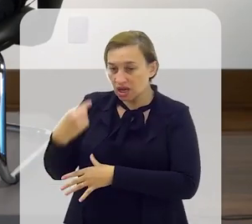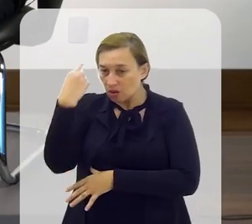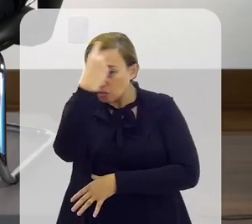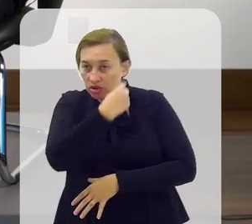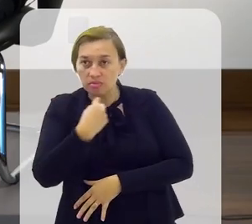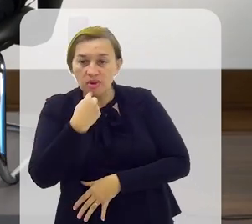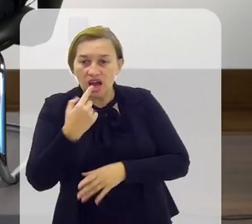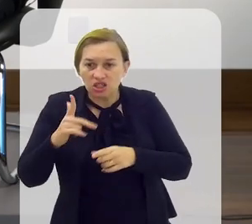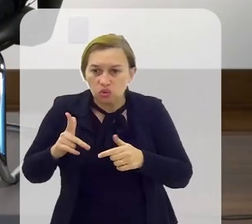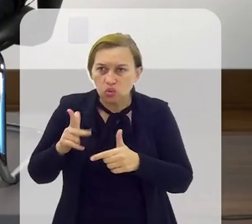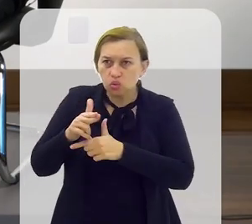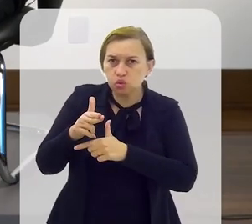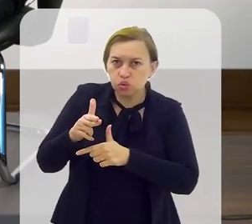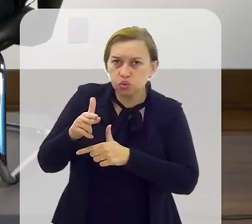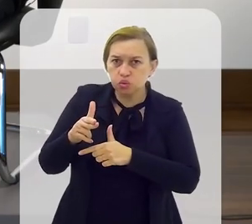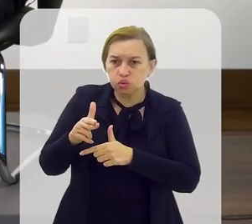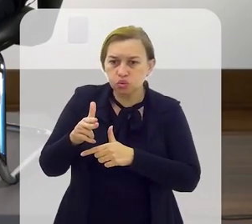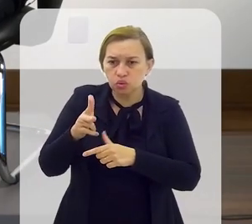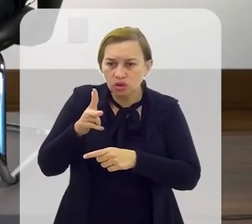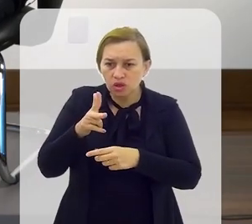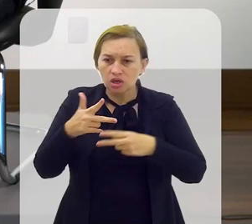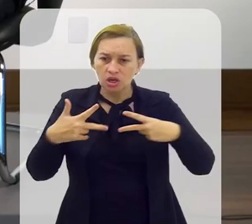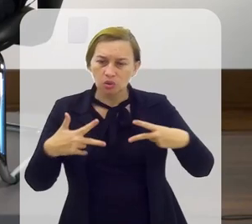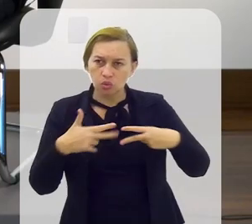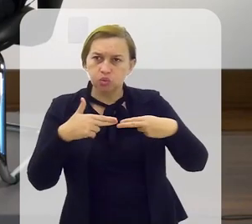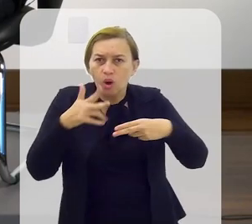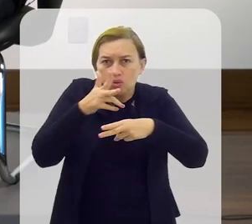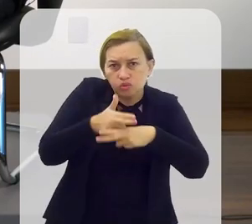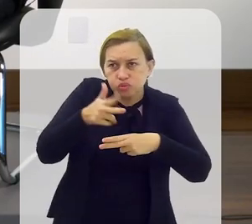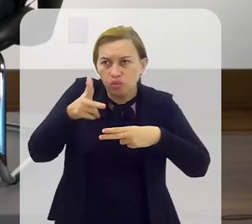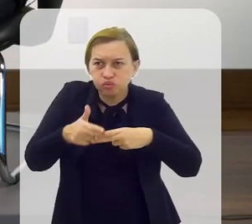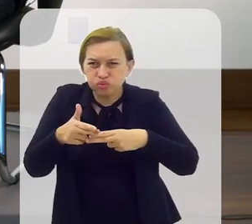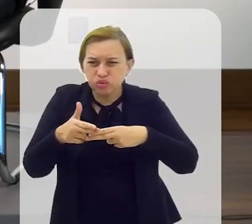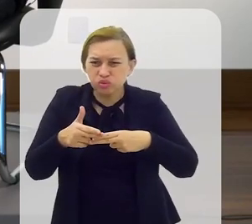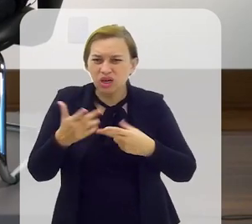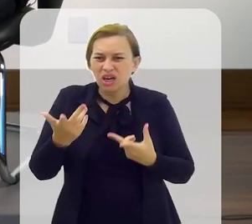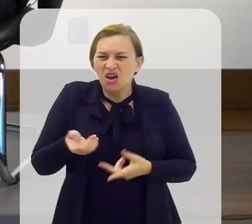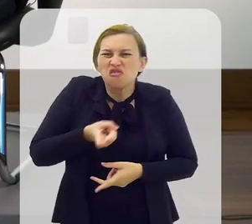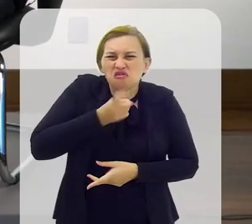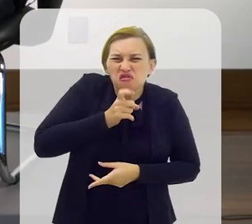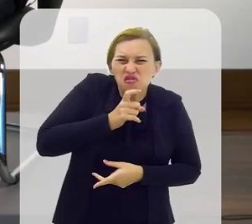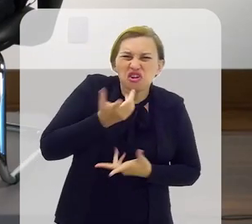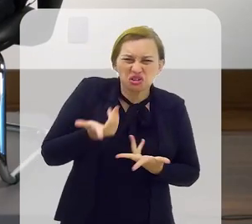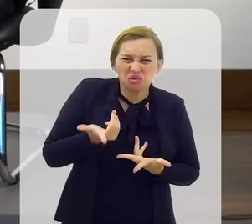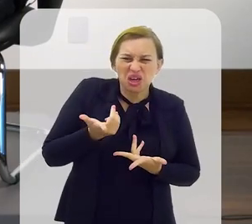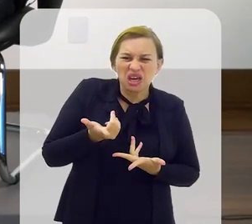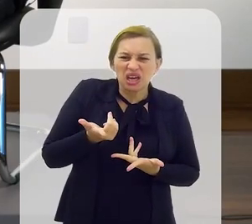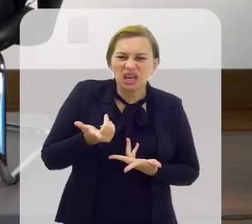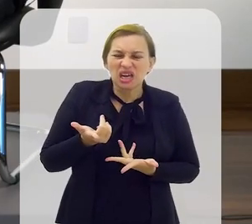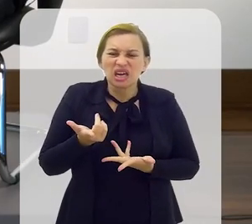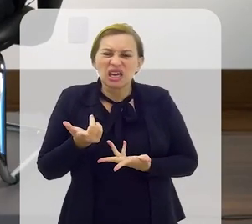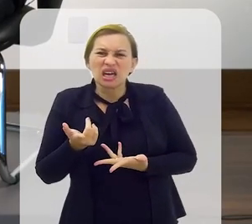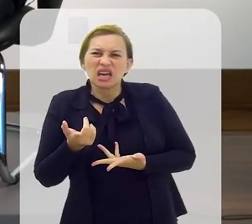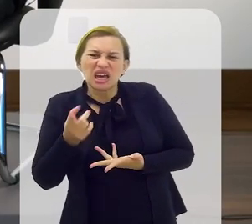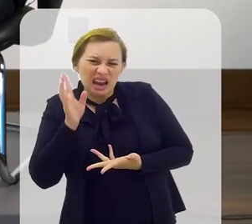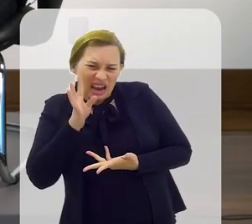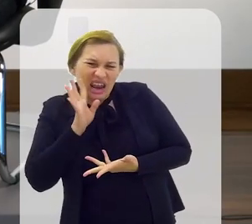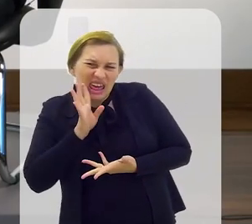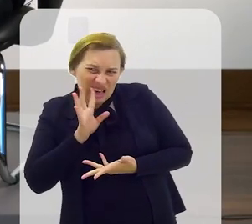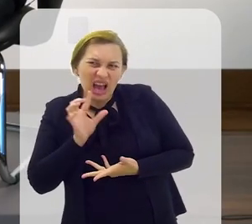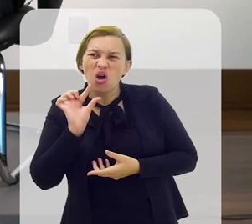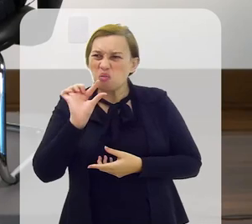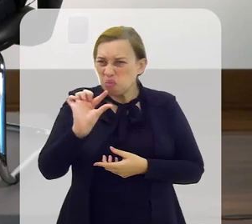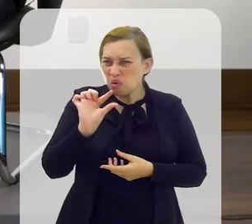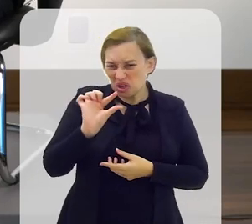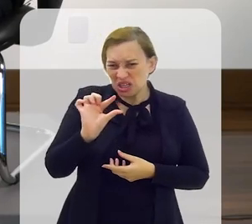a sua imagem e consegue até produzir um filme Edita e foi É um pouco frio É legal também, né?